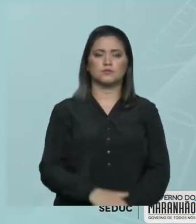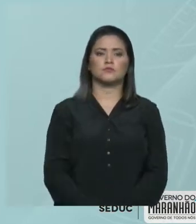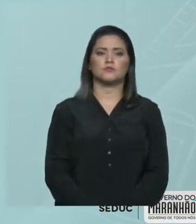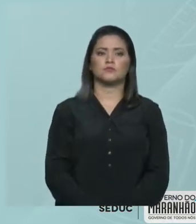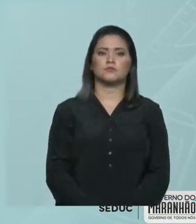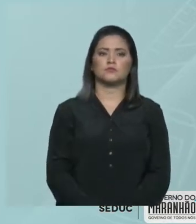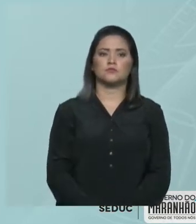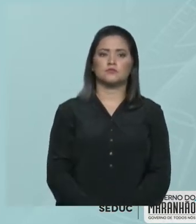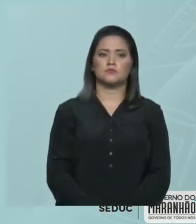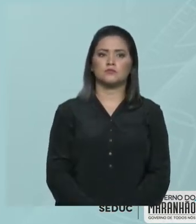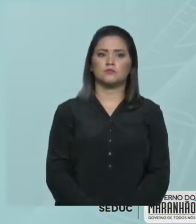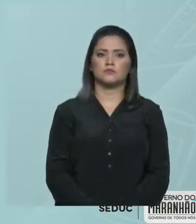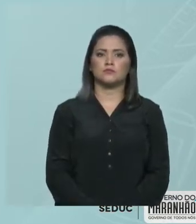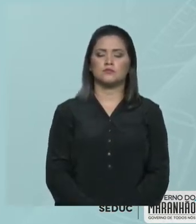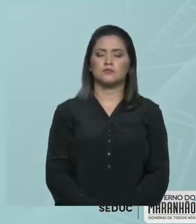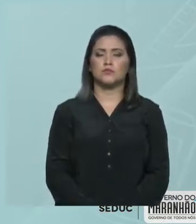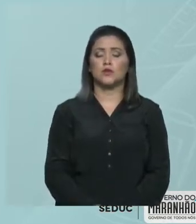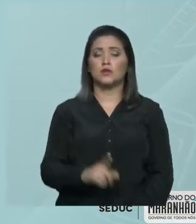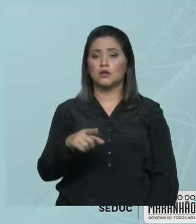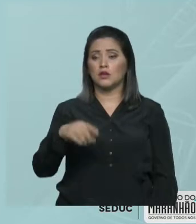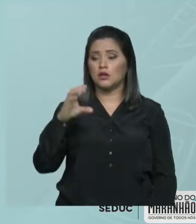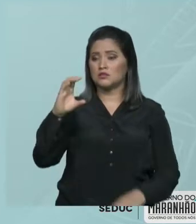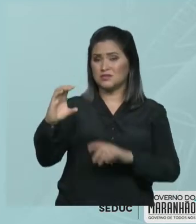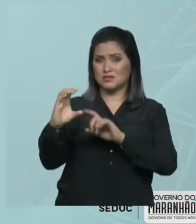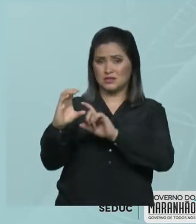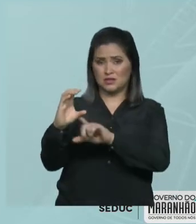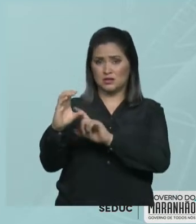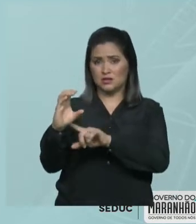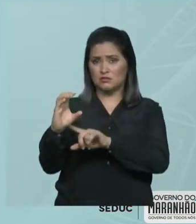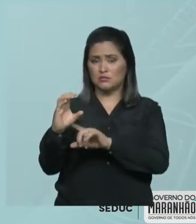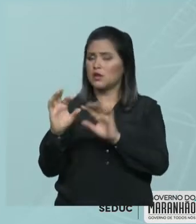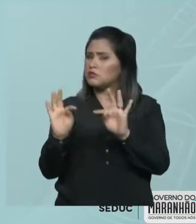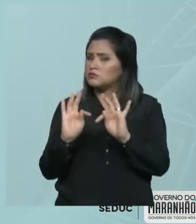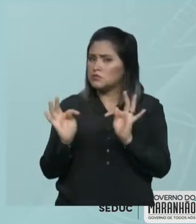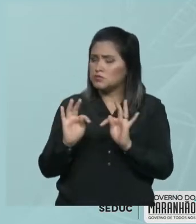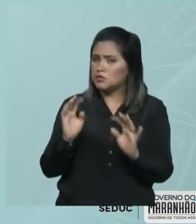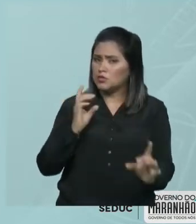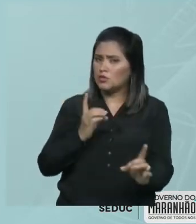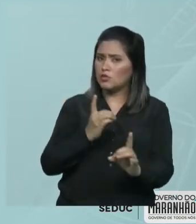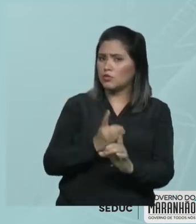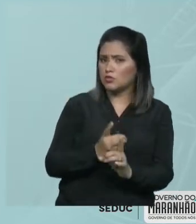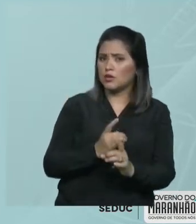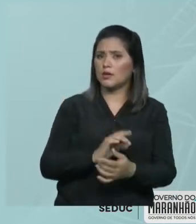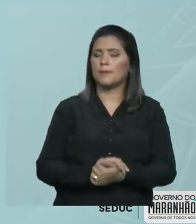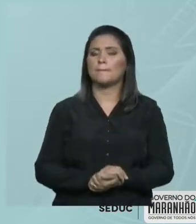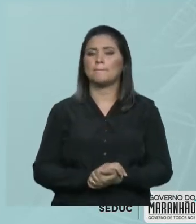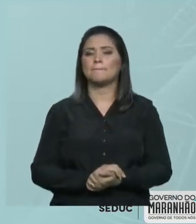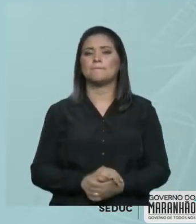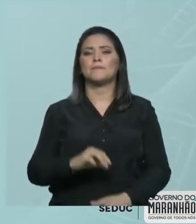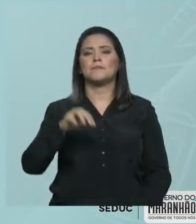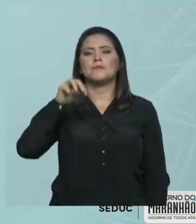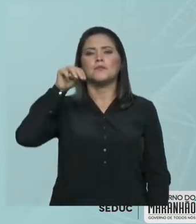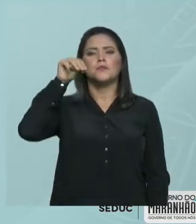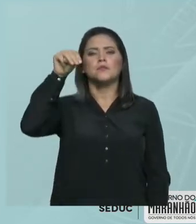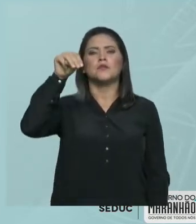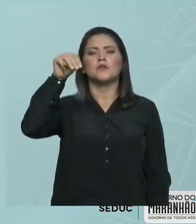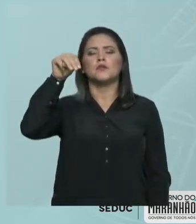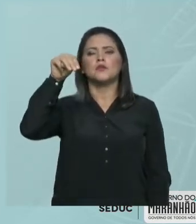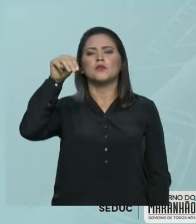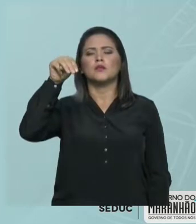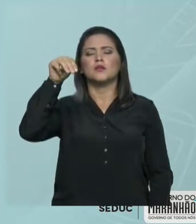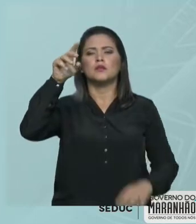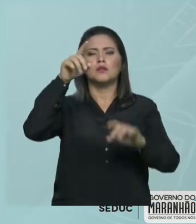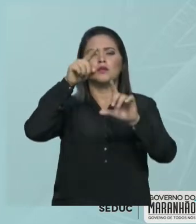Ele quer saber qual é a concentração comum desta solução. Muito simples. Concentração comum é a massa do soluto pelo volume da